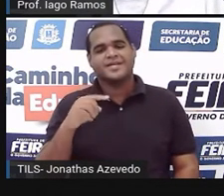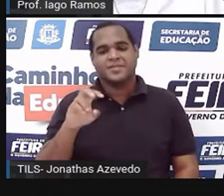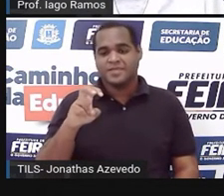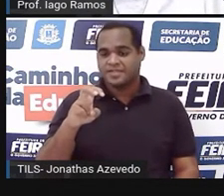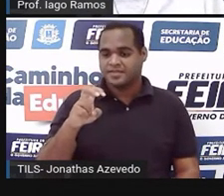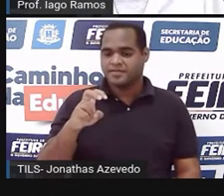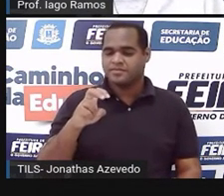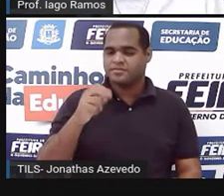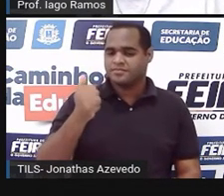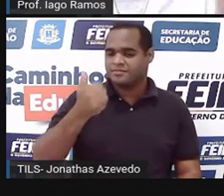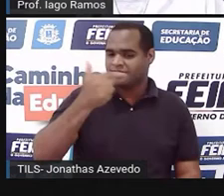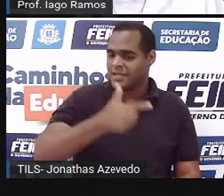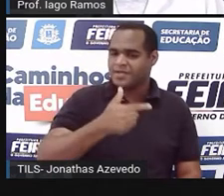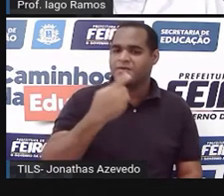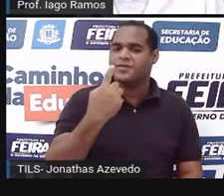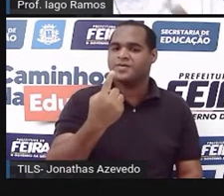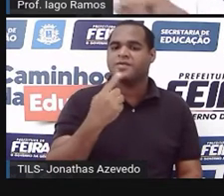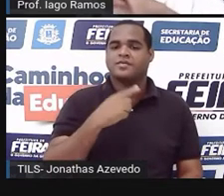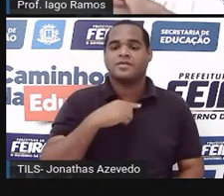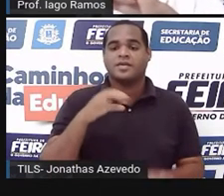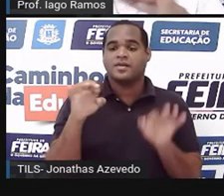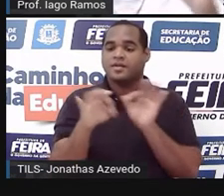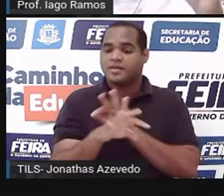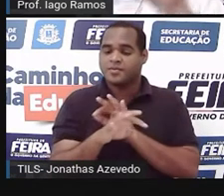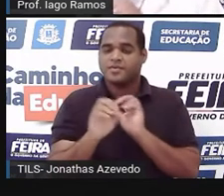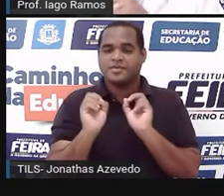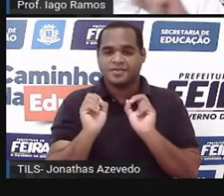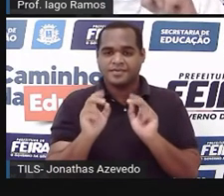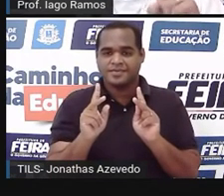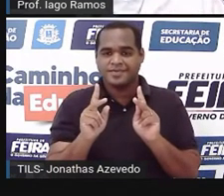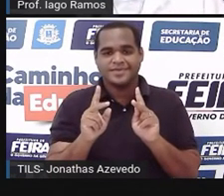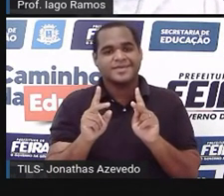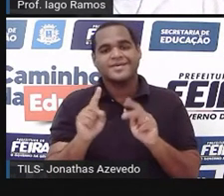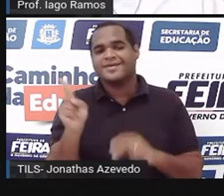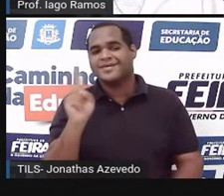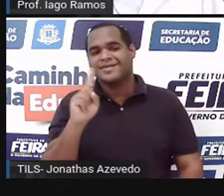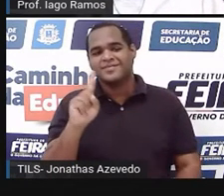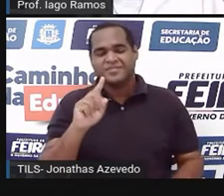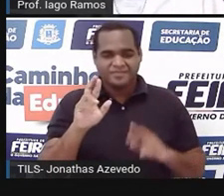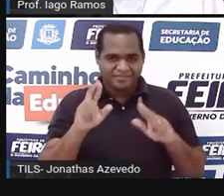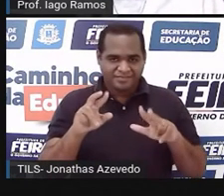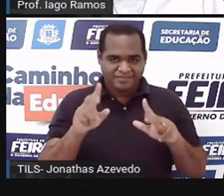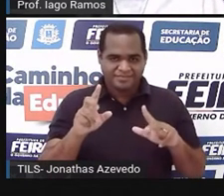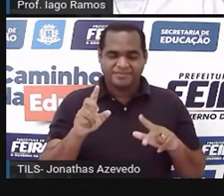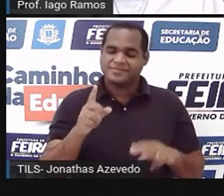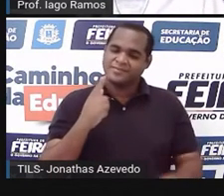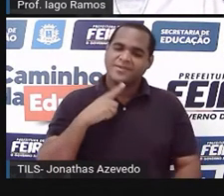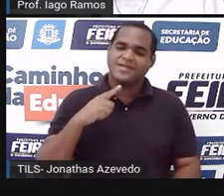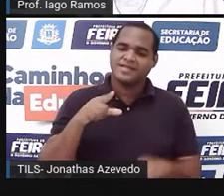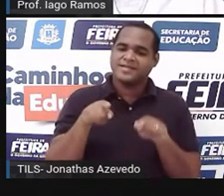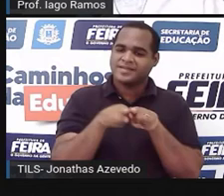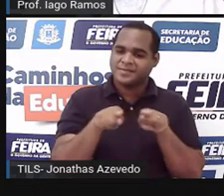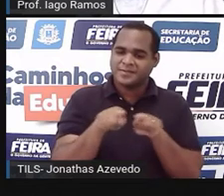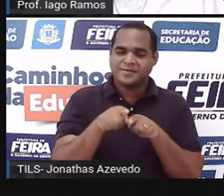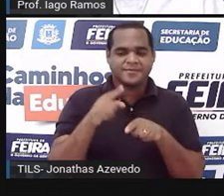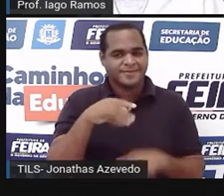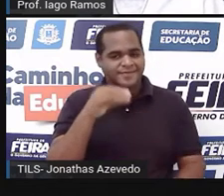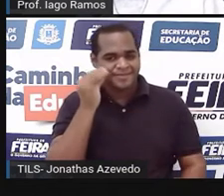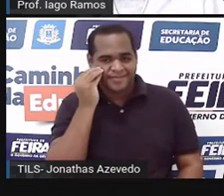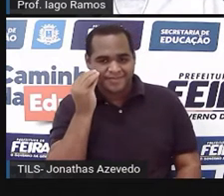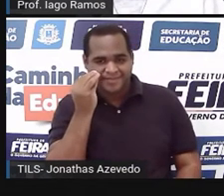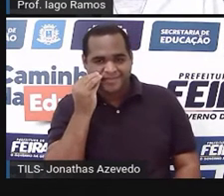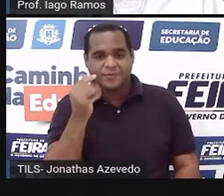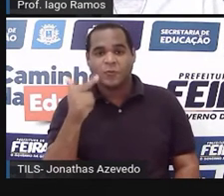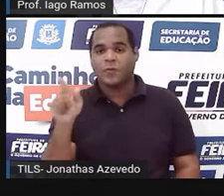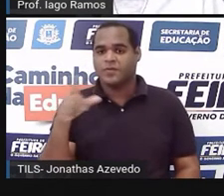é maior do que 1. Acabou por aqui? Não. Vamos também testar com os outros